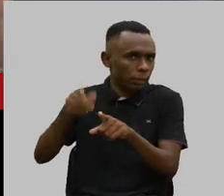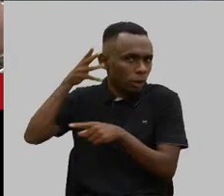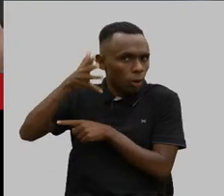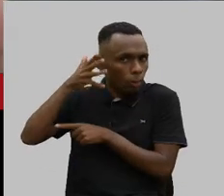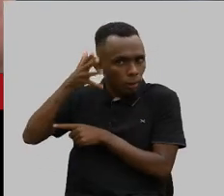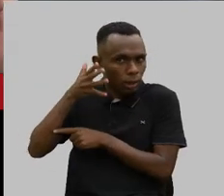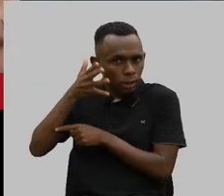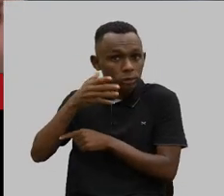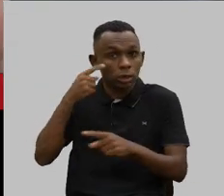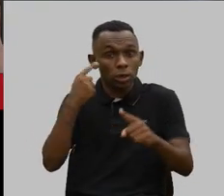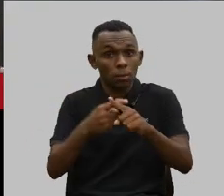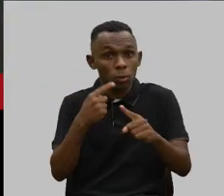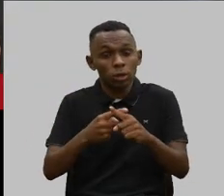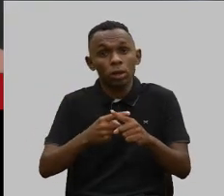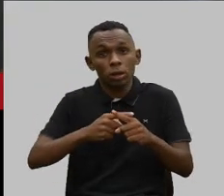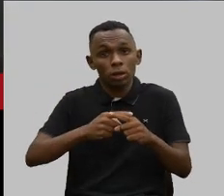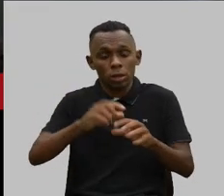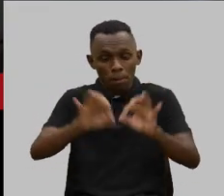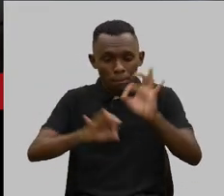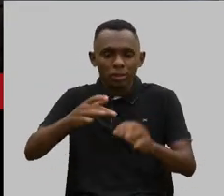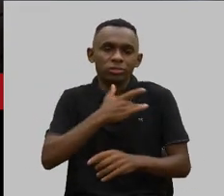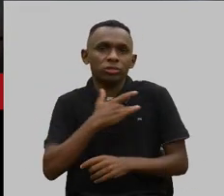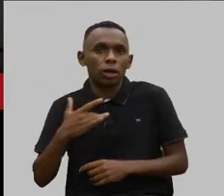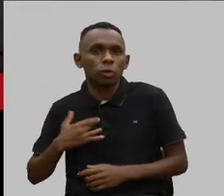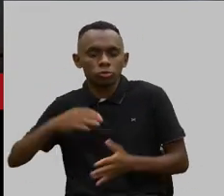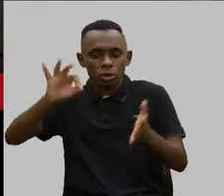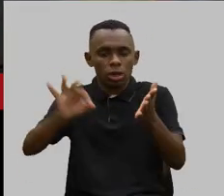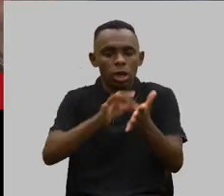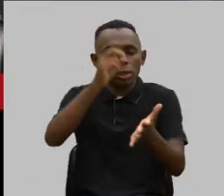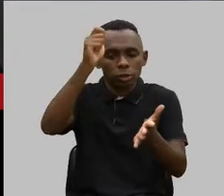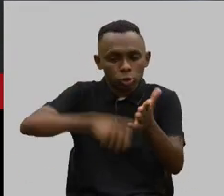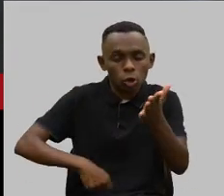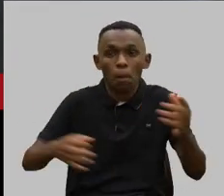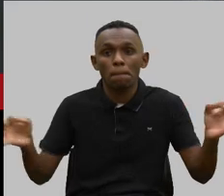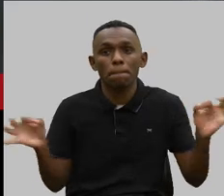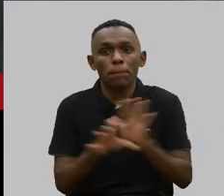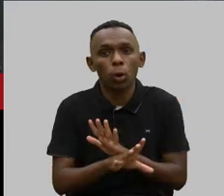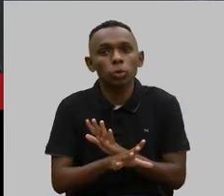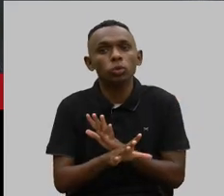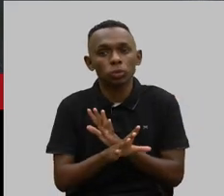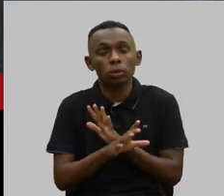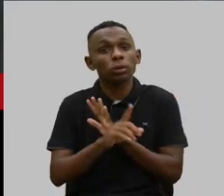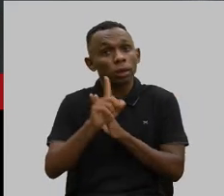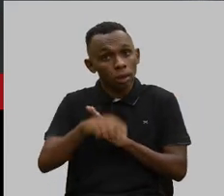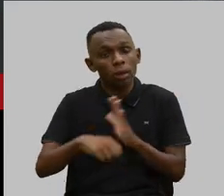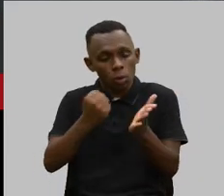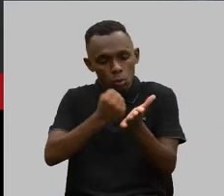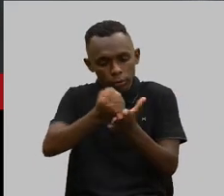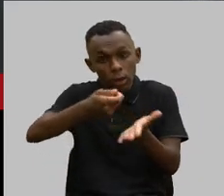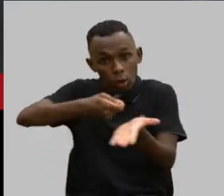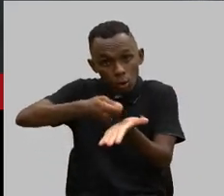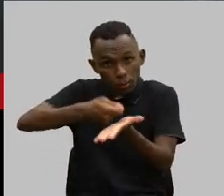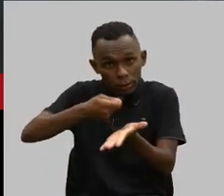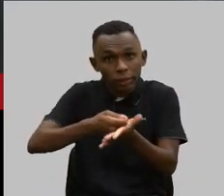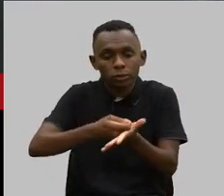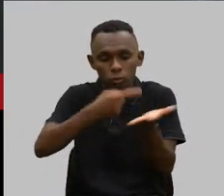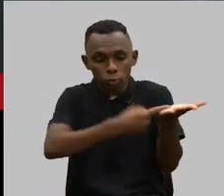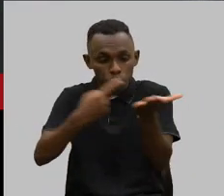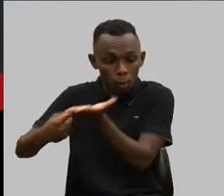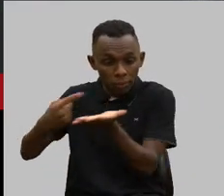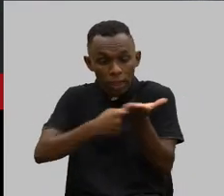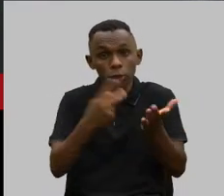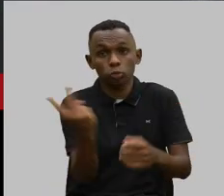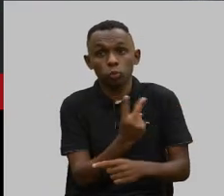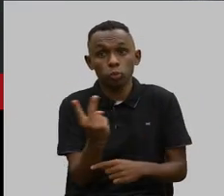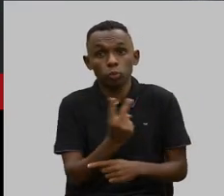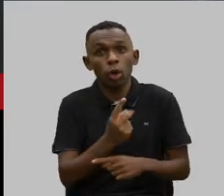Porque as empresas de planos de saúde falam para nós, assinou, é isso aí. O contrato, realmente, ele faz obrigação entre as partes, desde que